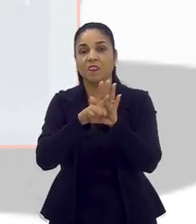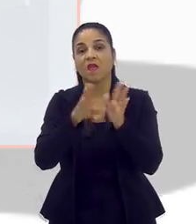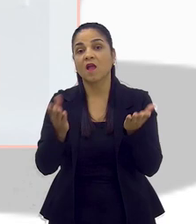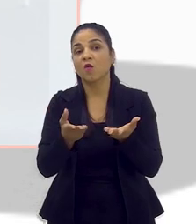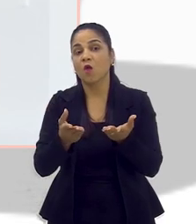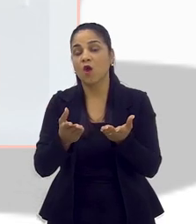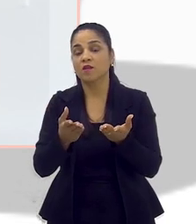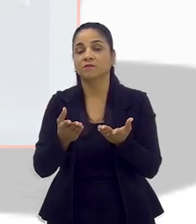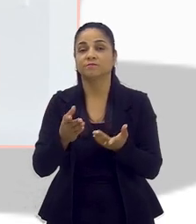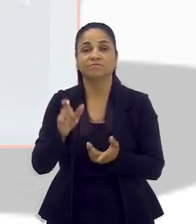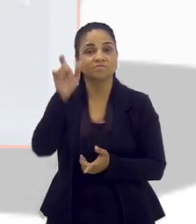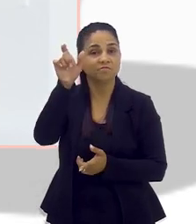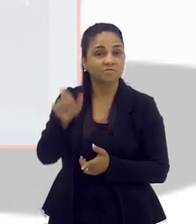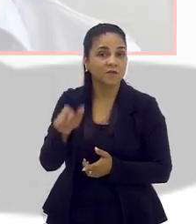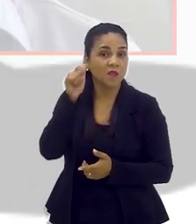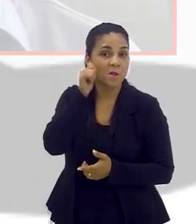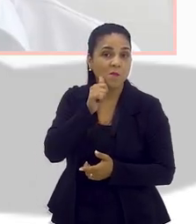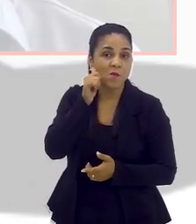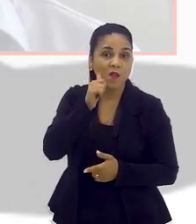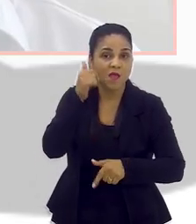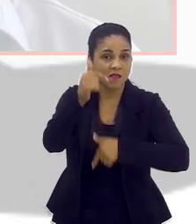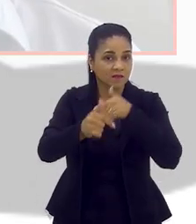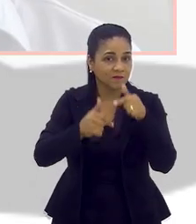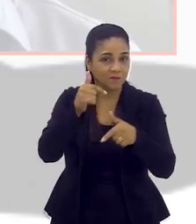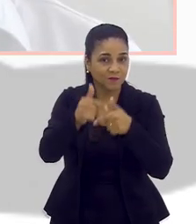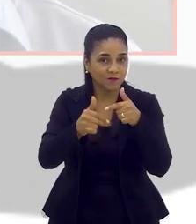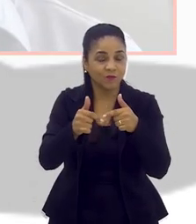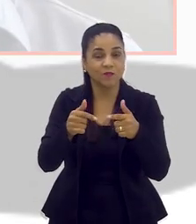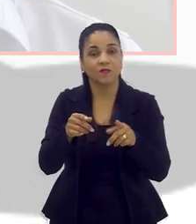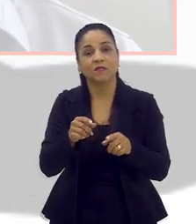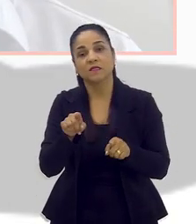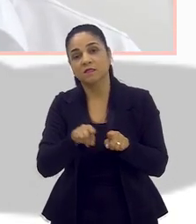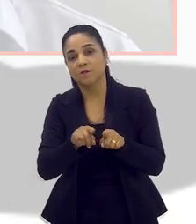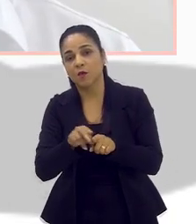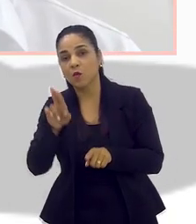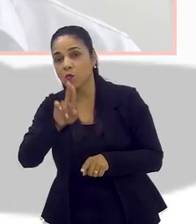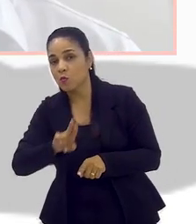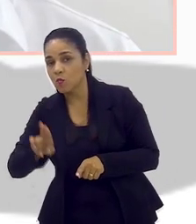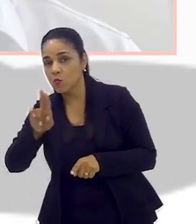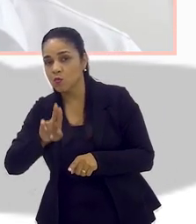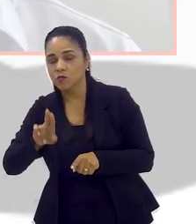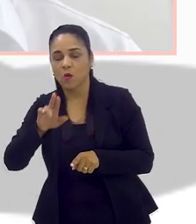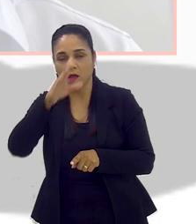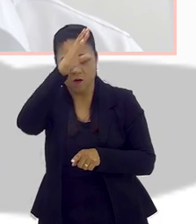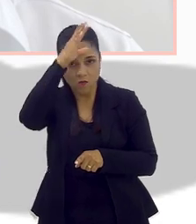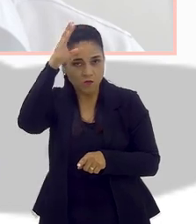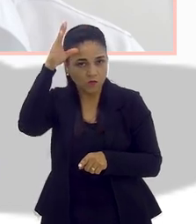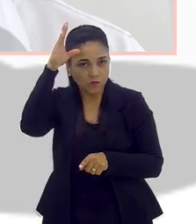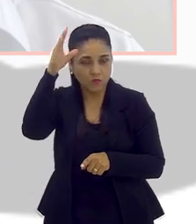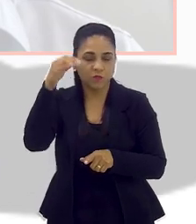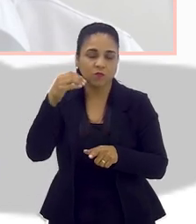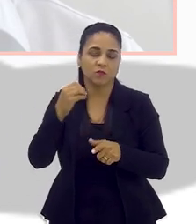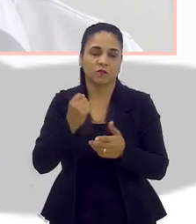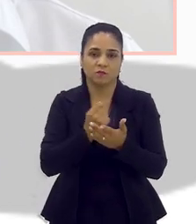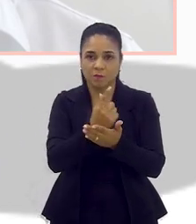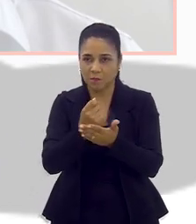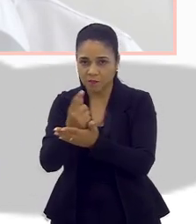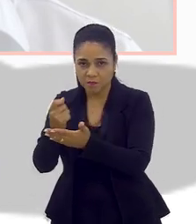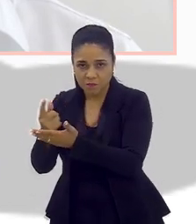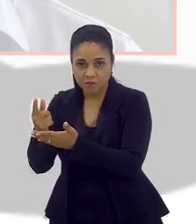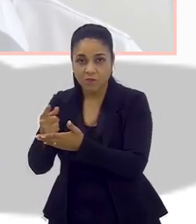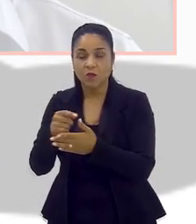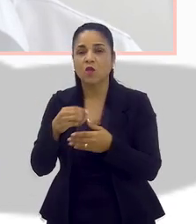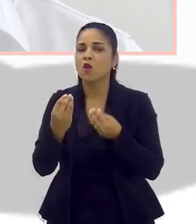aí da questão das mulheres. tanto das entregadoras quanto das usuárias de aplicativo, das consumidoras. De que forma esse seu